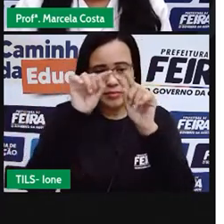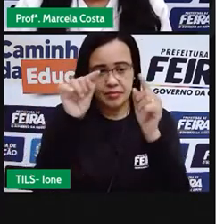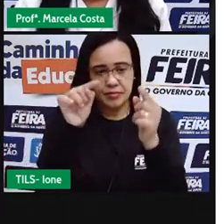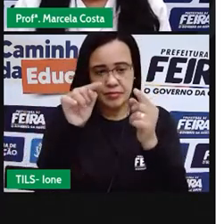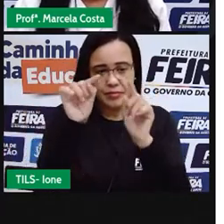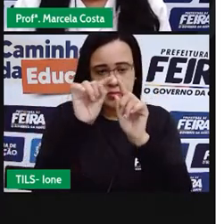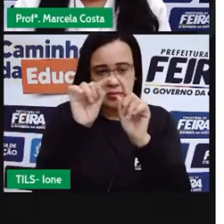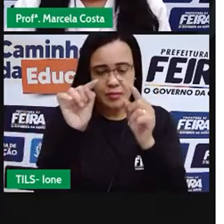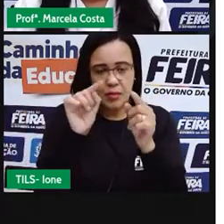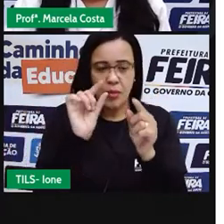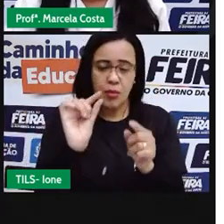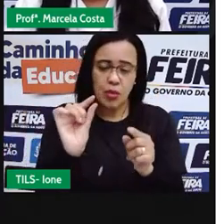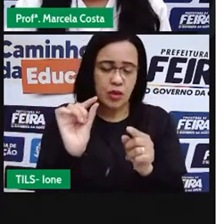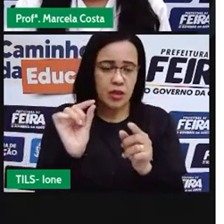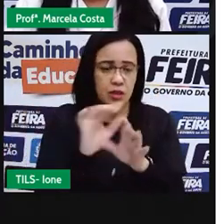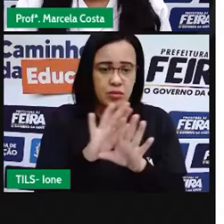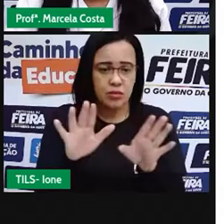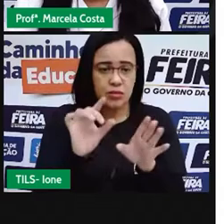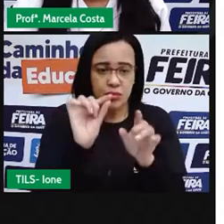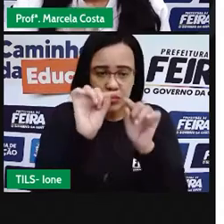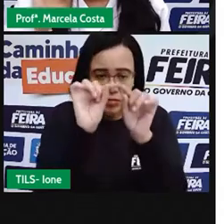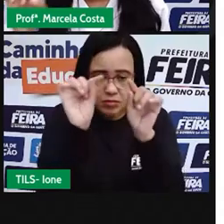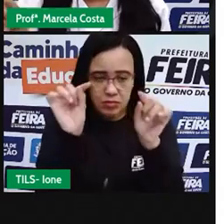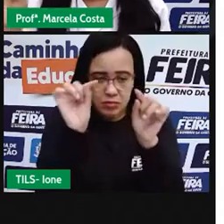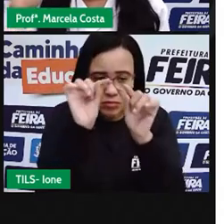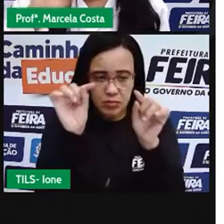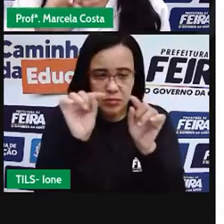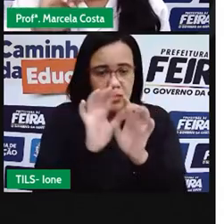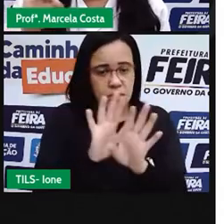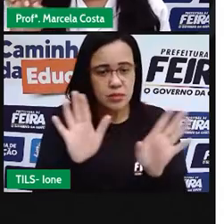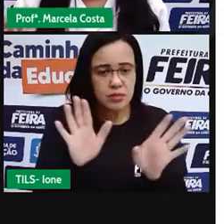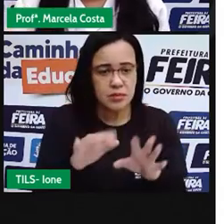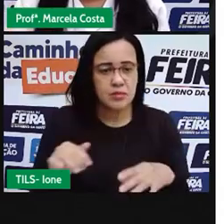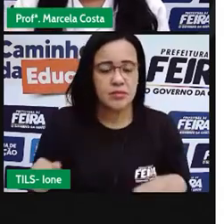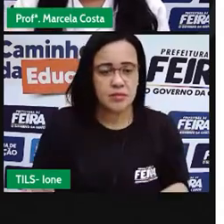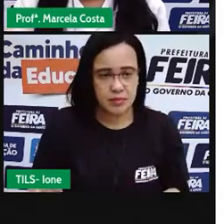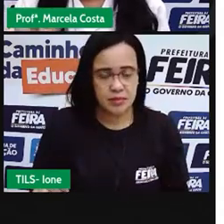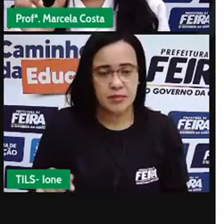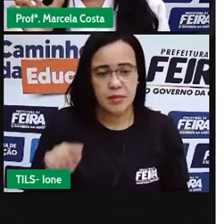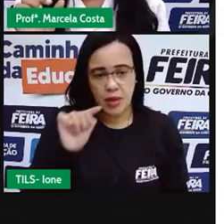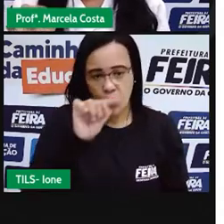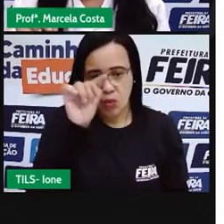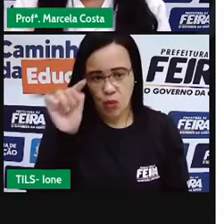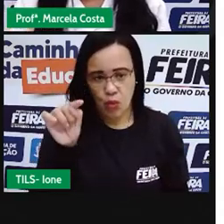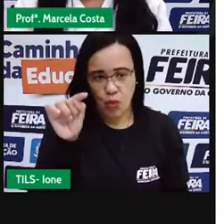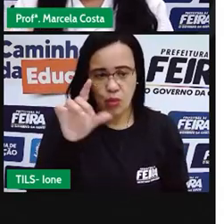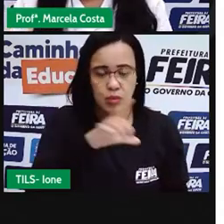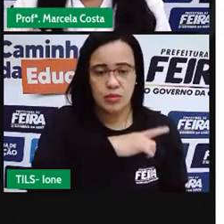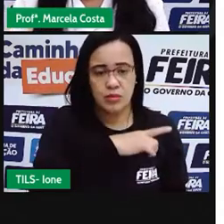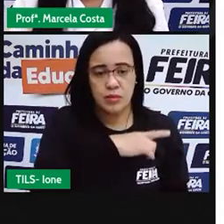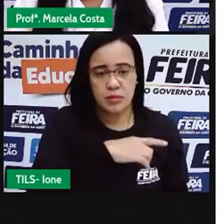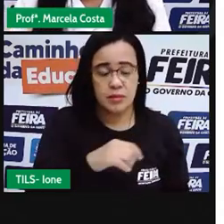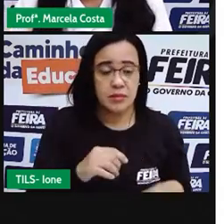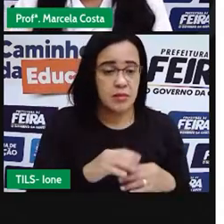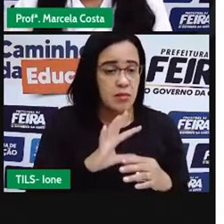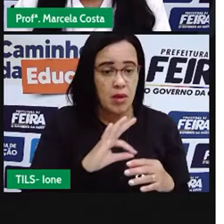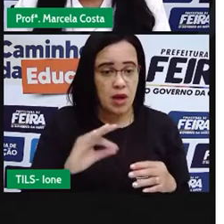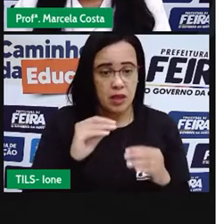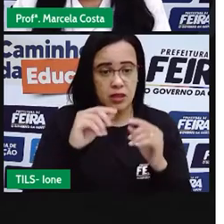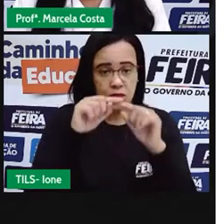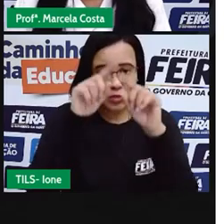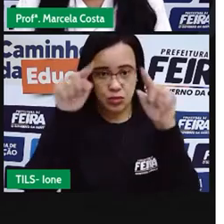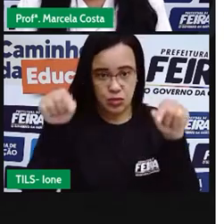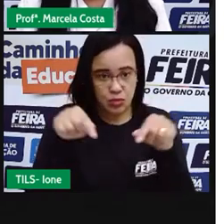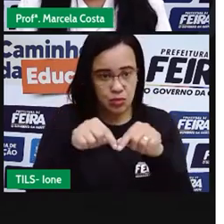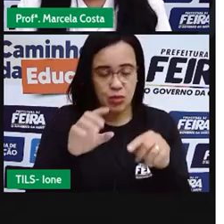de círculo. Meio curvado. Mas o corpo em si, o formato geral